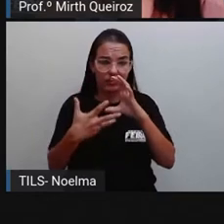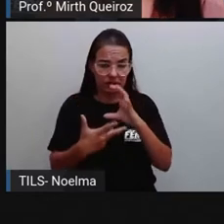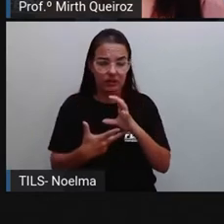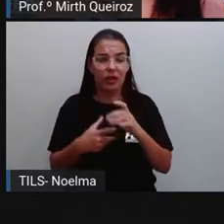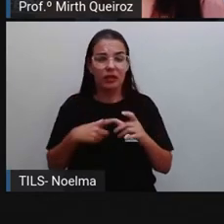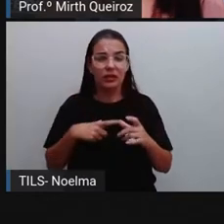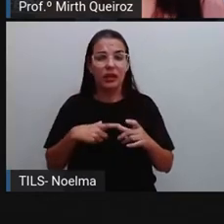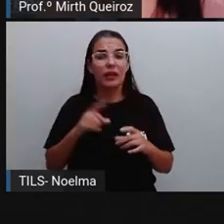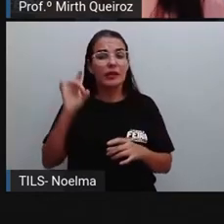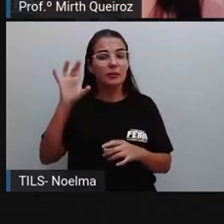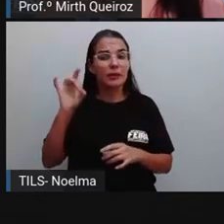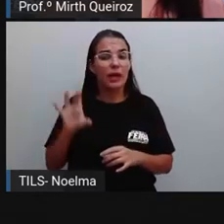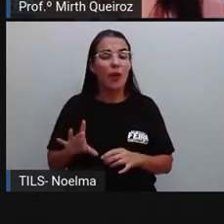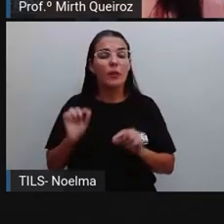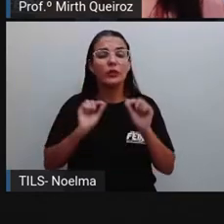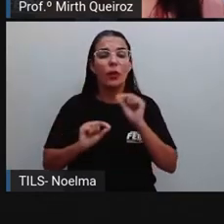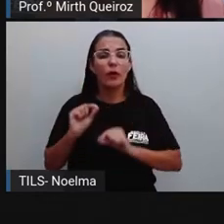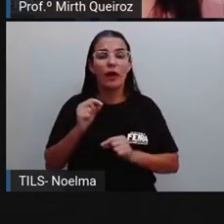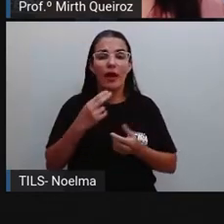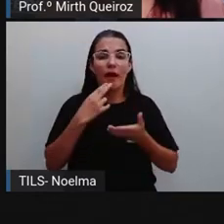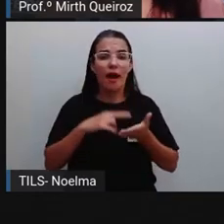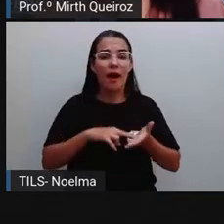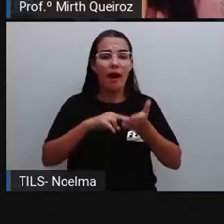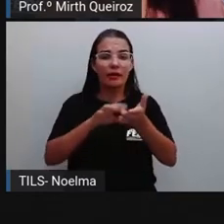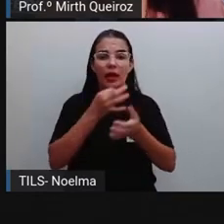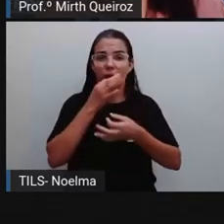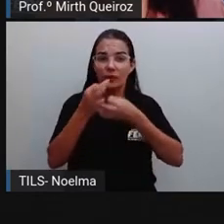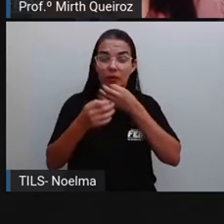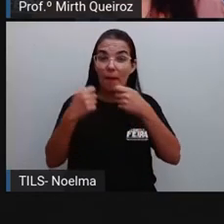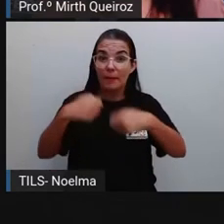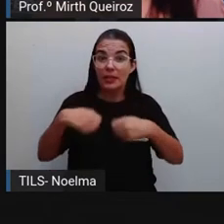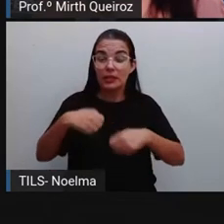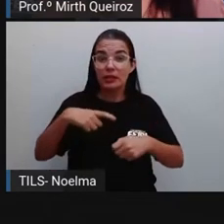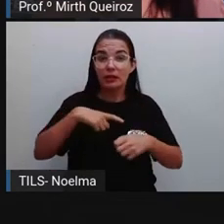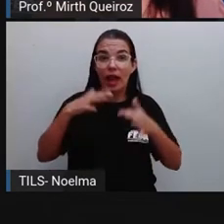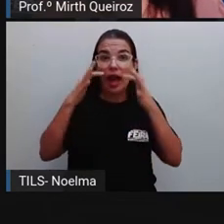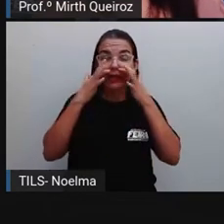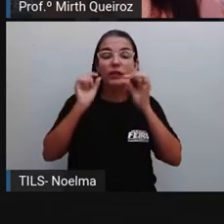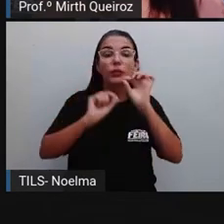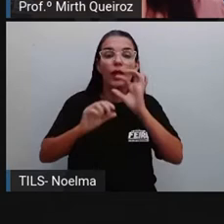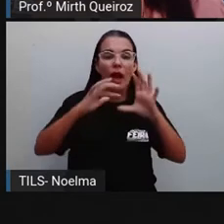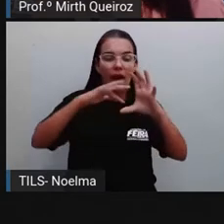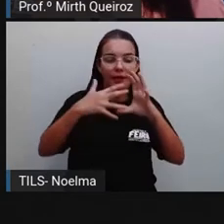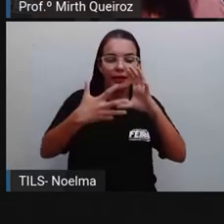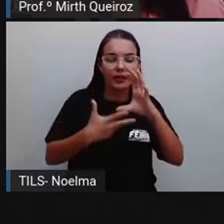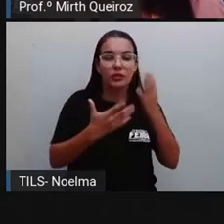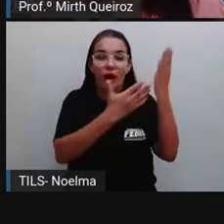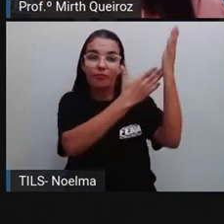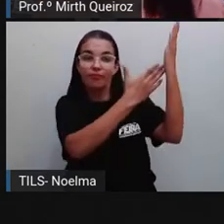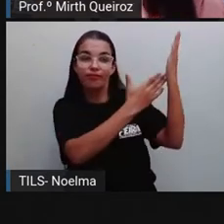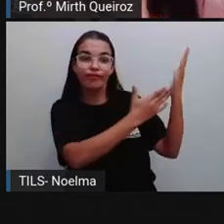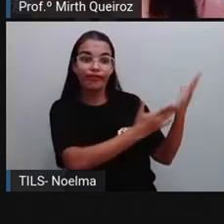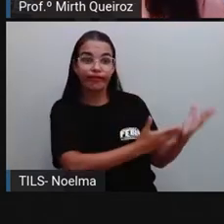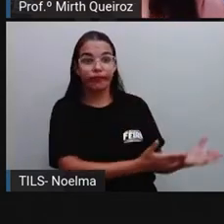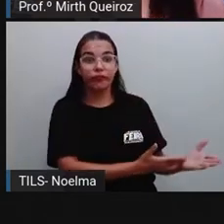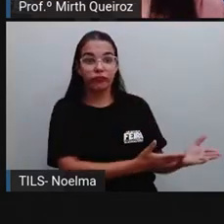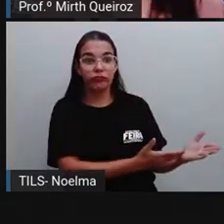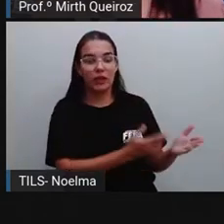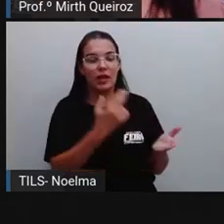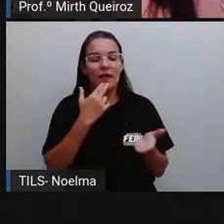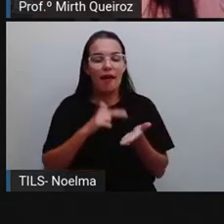argumentativa, é necessário estar atentos às seguintes características que a carta apresenta, a carta